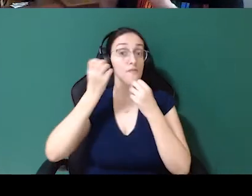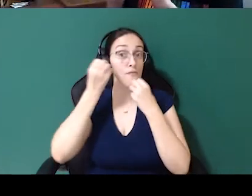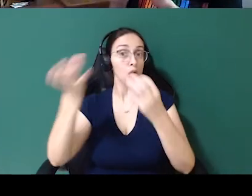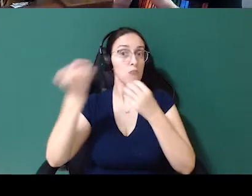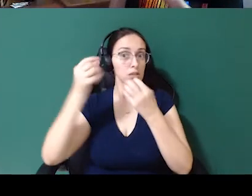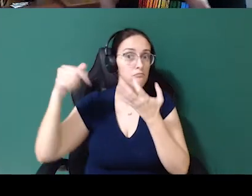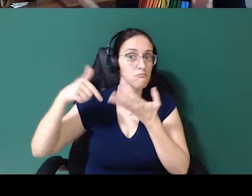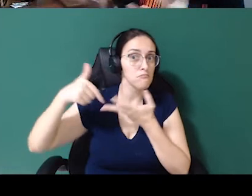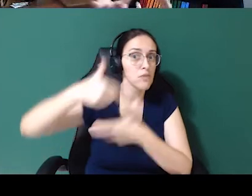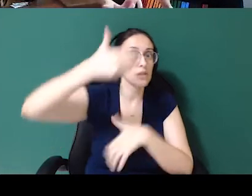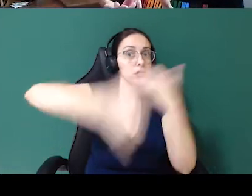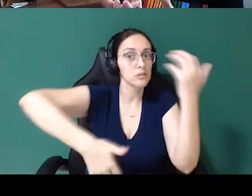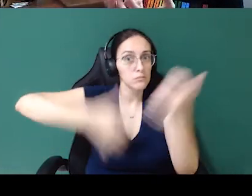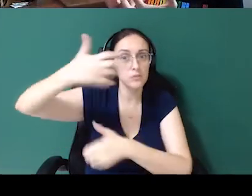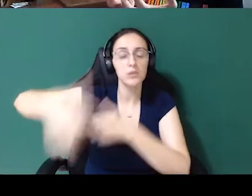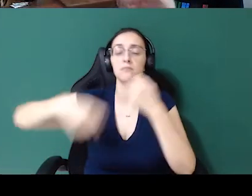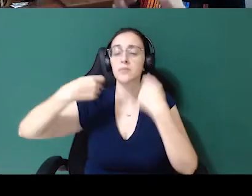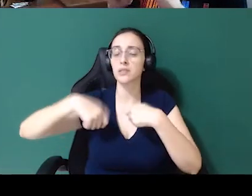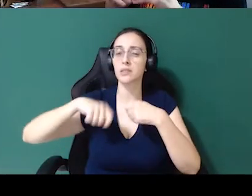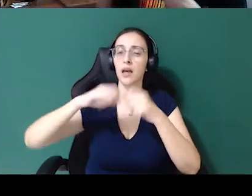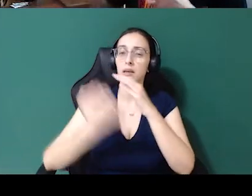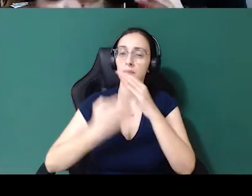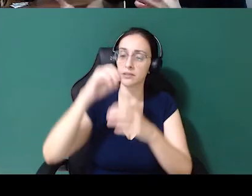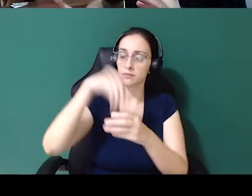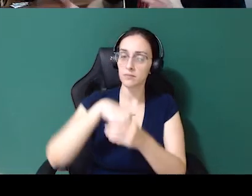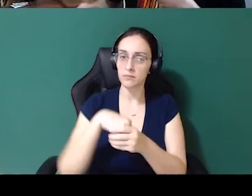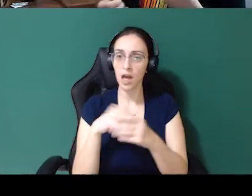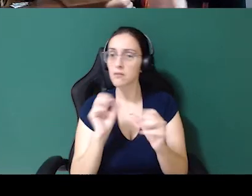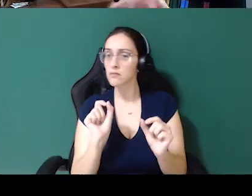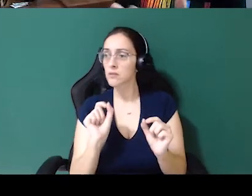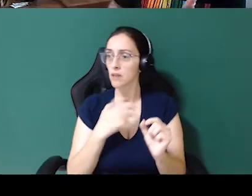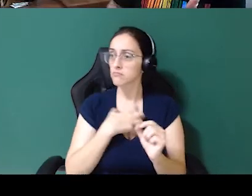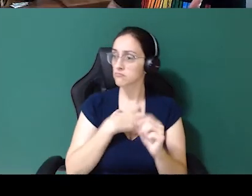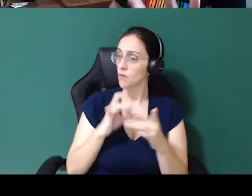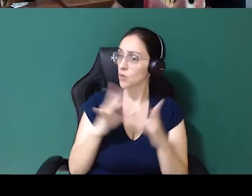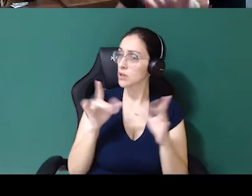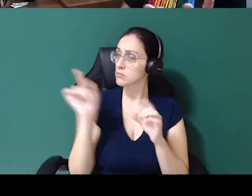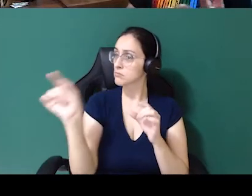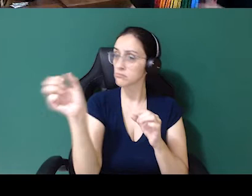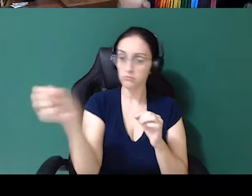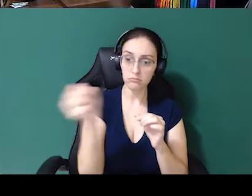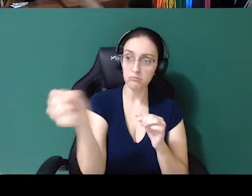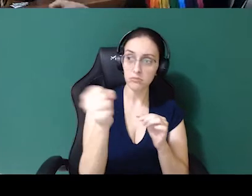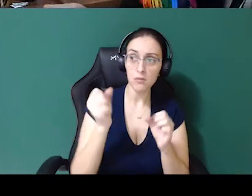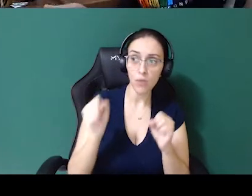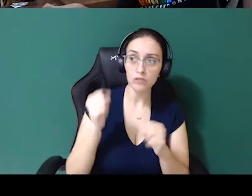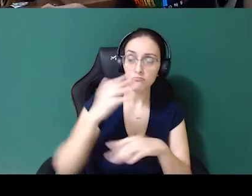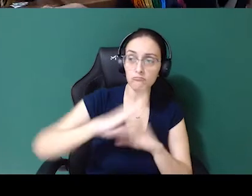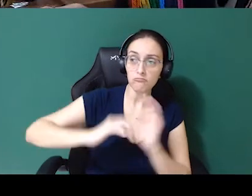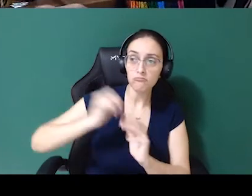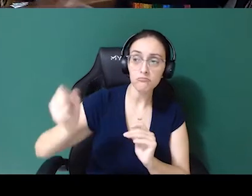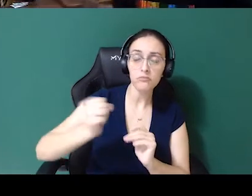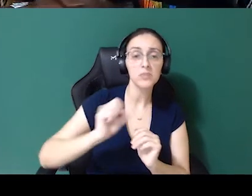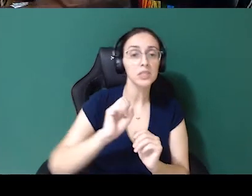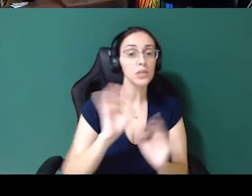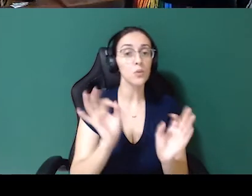Então, gente precisa também passar um pouco na empresa e ver quem se sente à vontade, quem já teria essa habilidade. Se não,